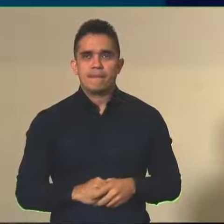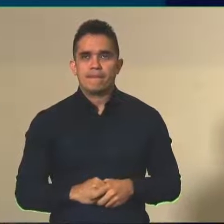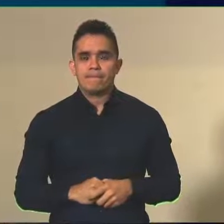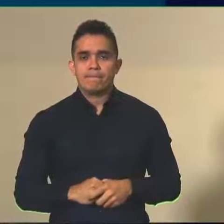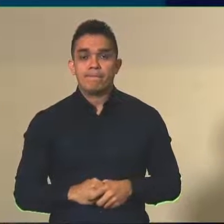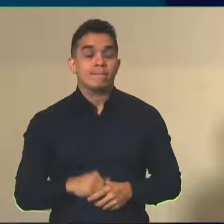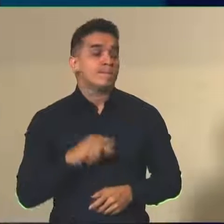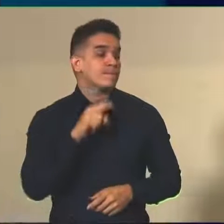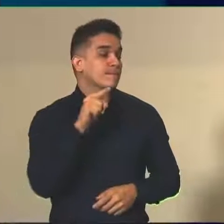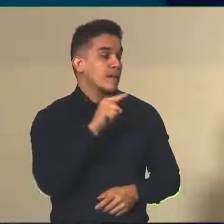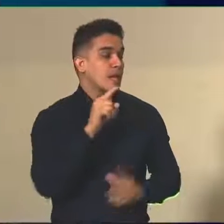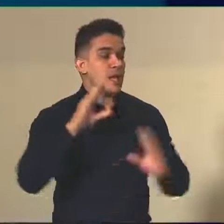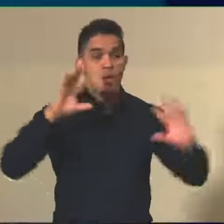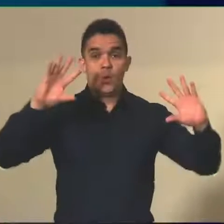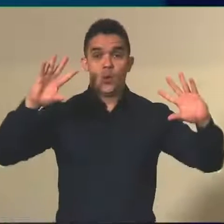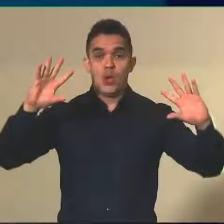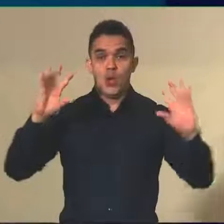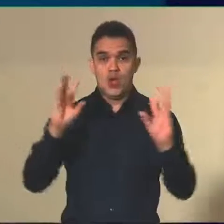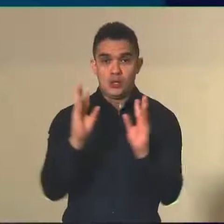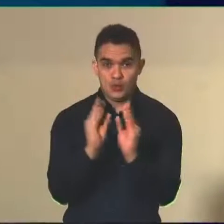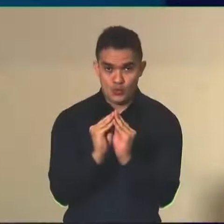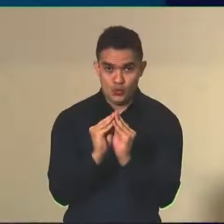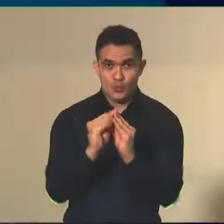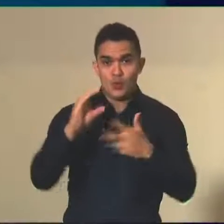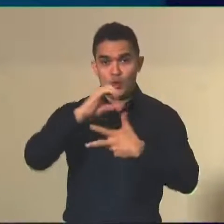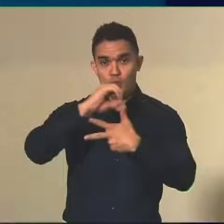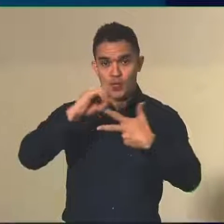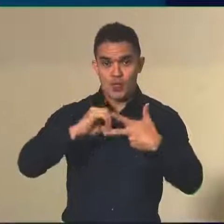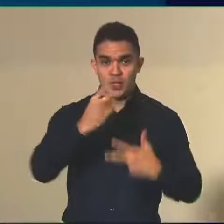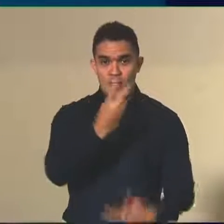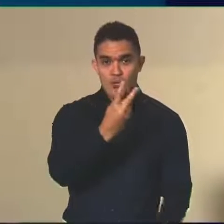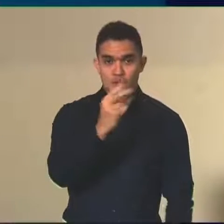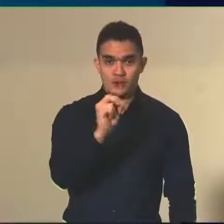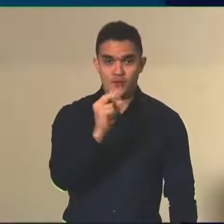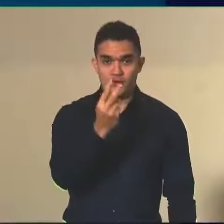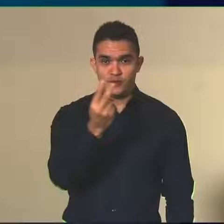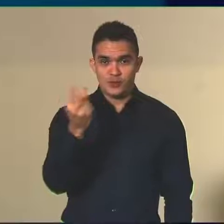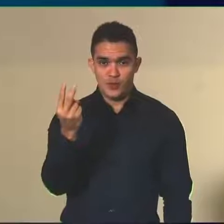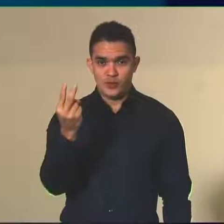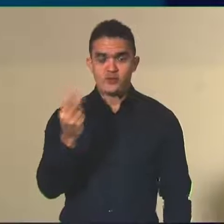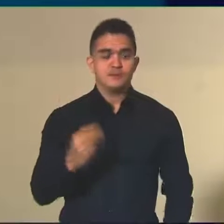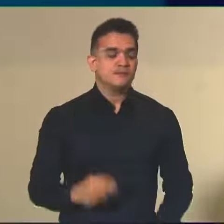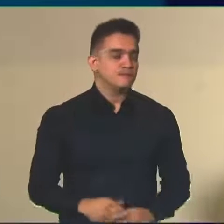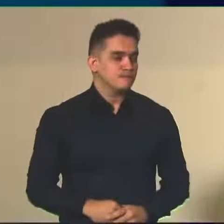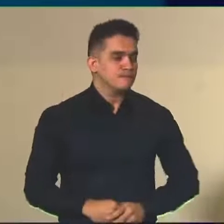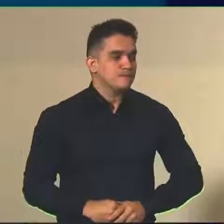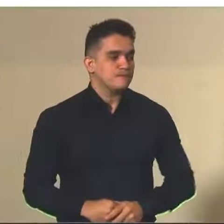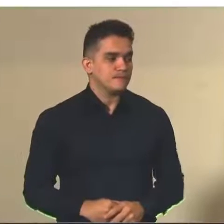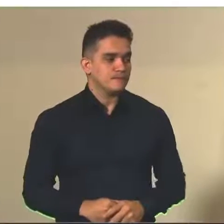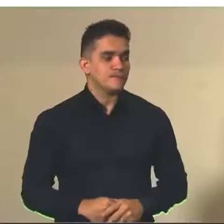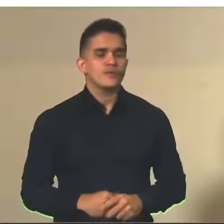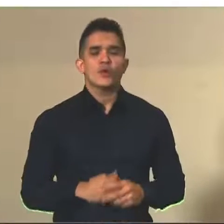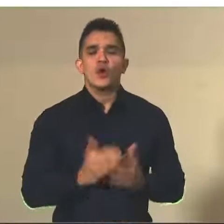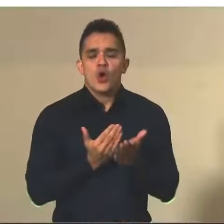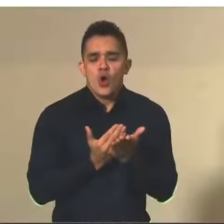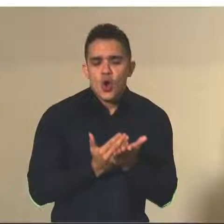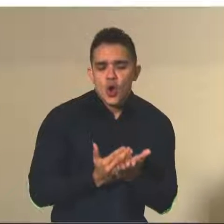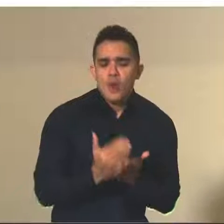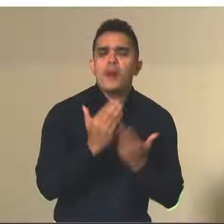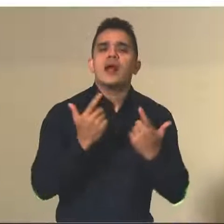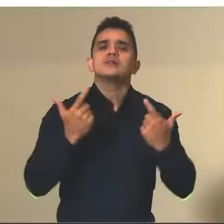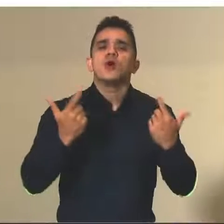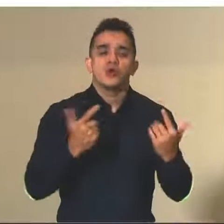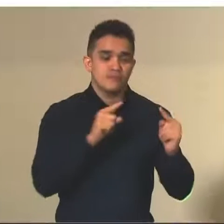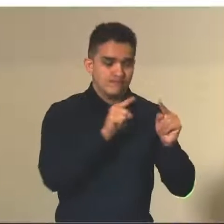resumo do Enem 2022, todo o processo, que começa com a elaboração das questões, lembrando que